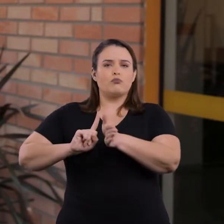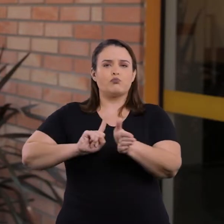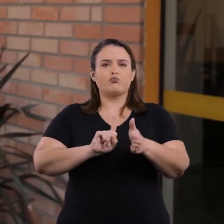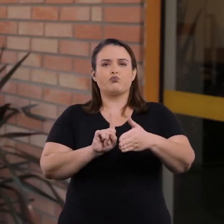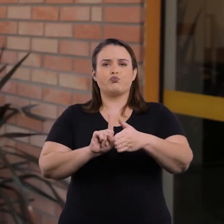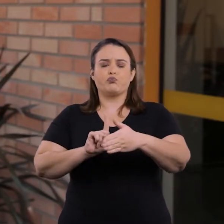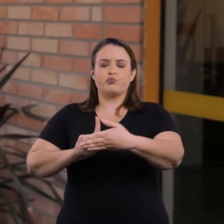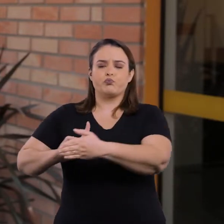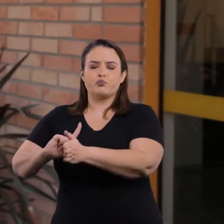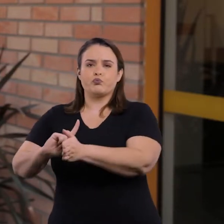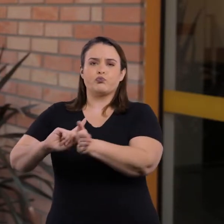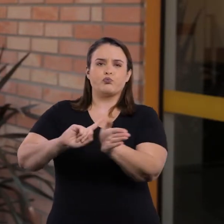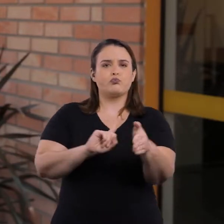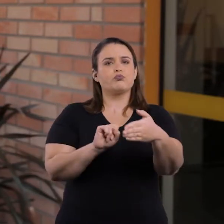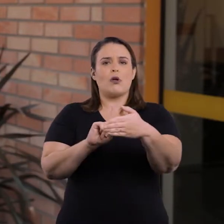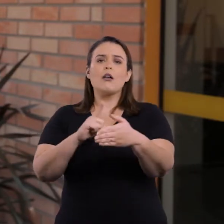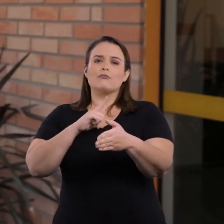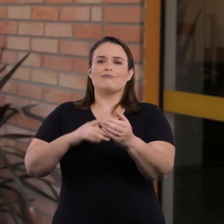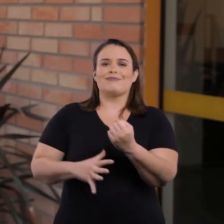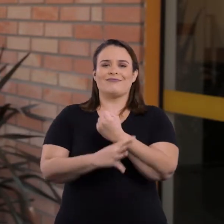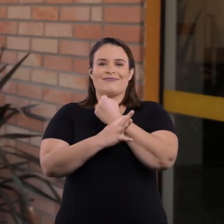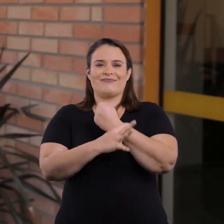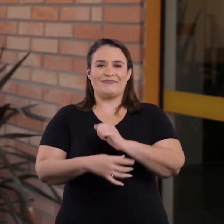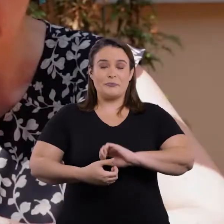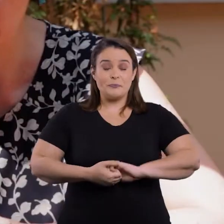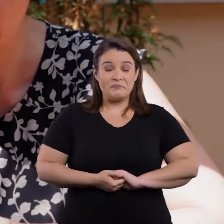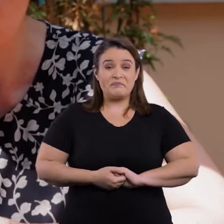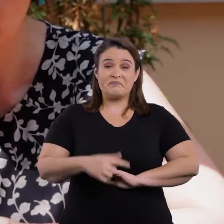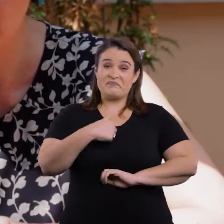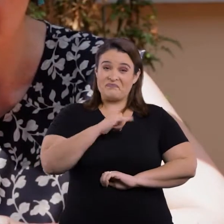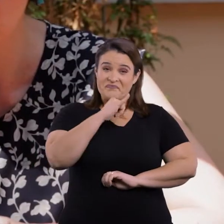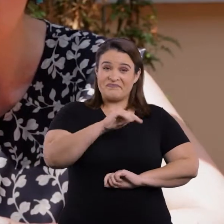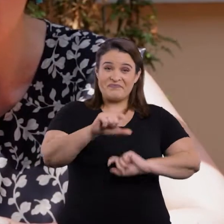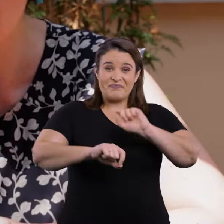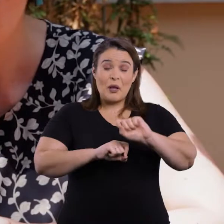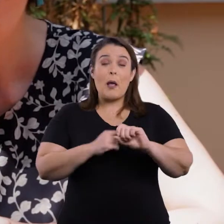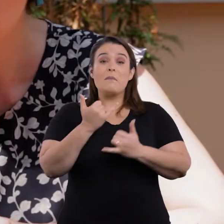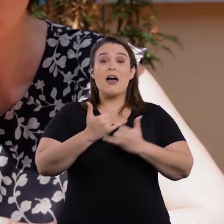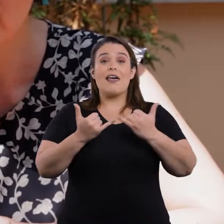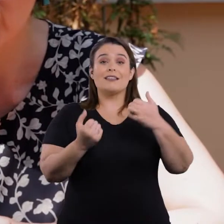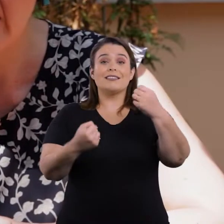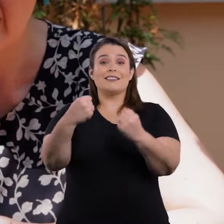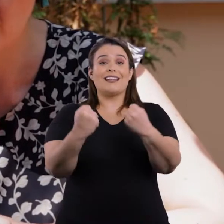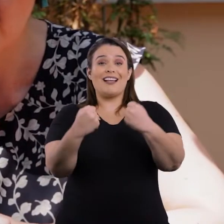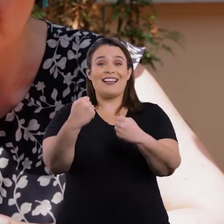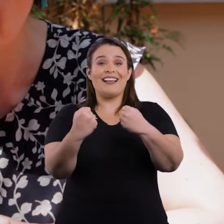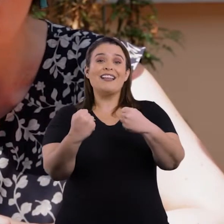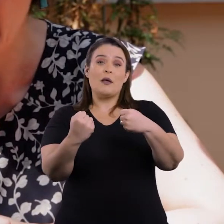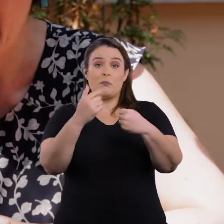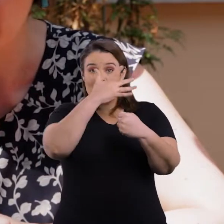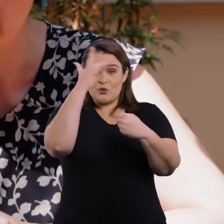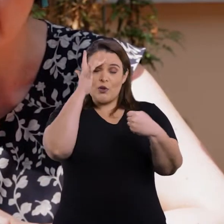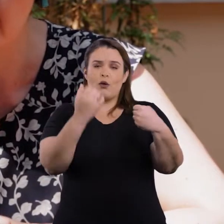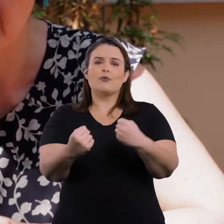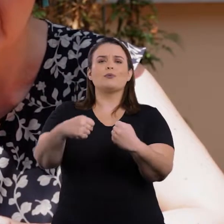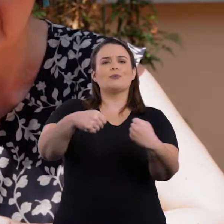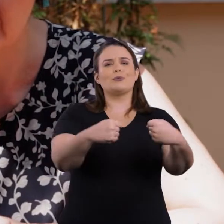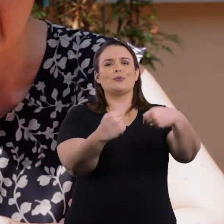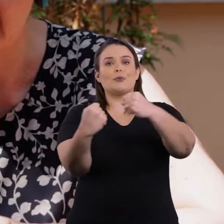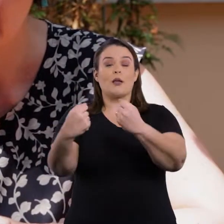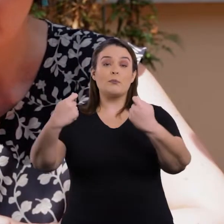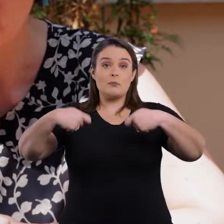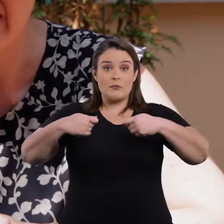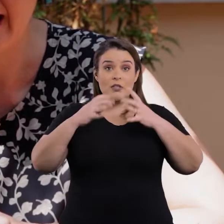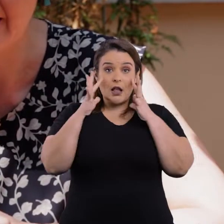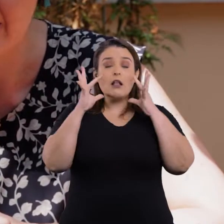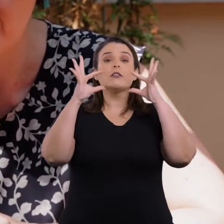o espaço e levar com segurança até o destino. Falo que é como se fosse um motorista dirigindo um carro. Então ele precisa